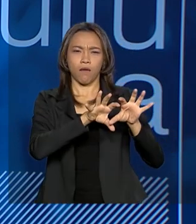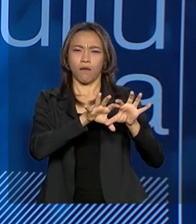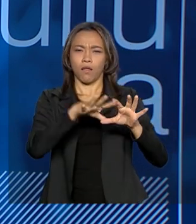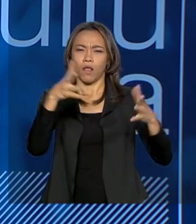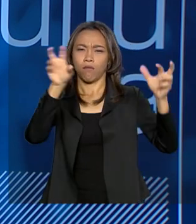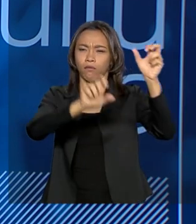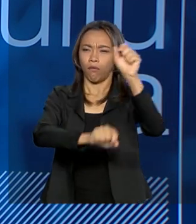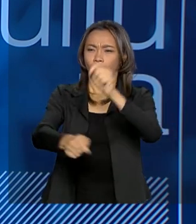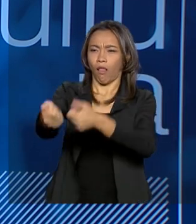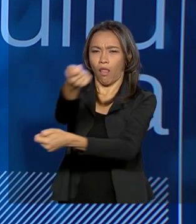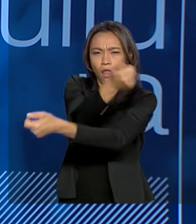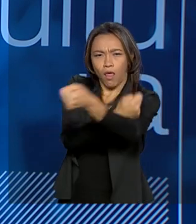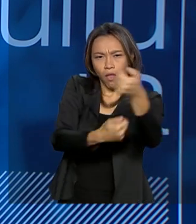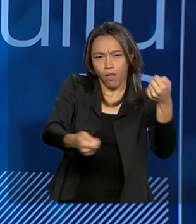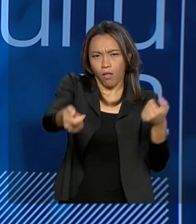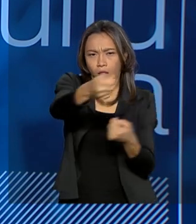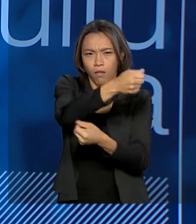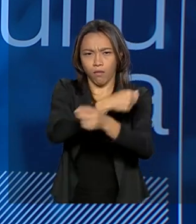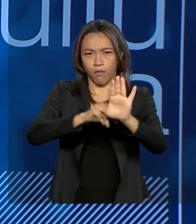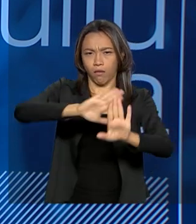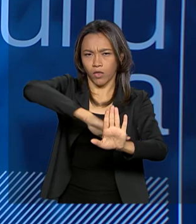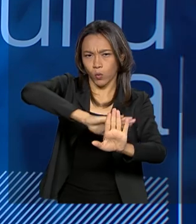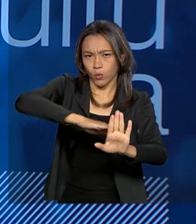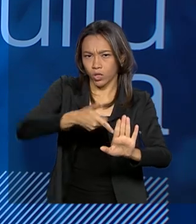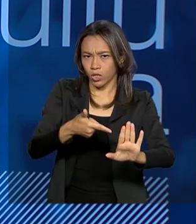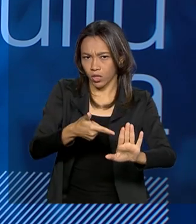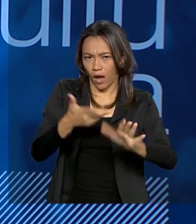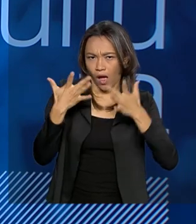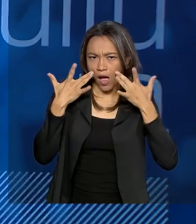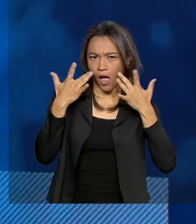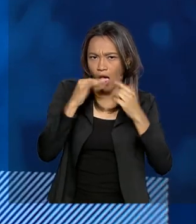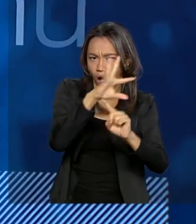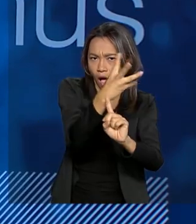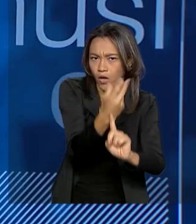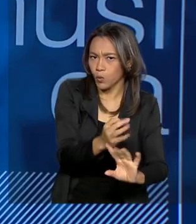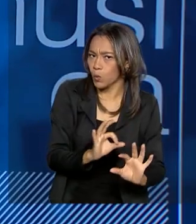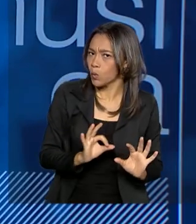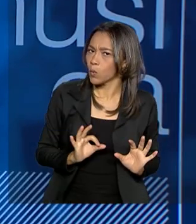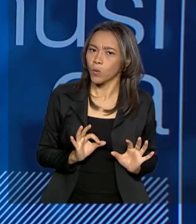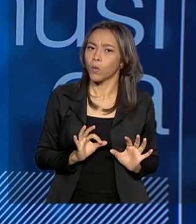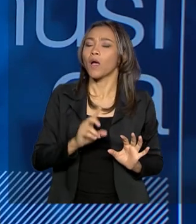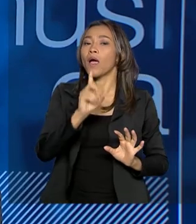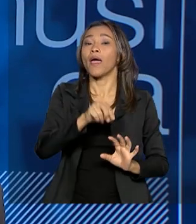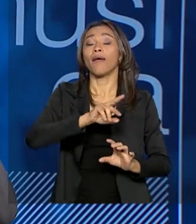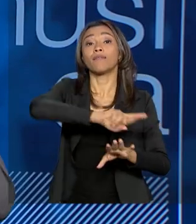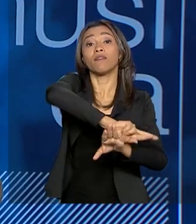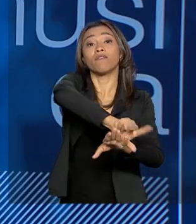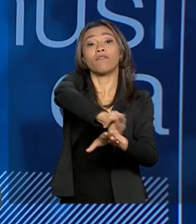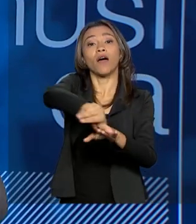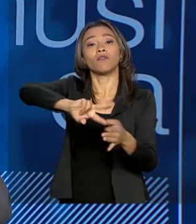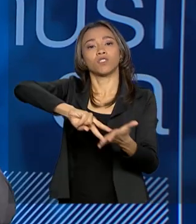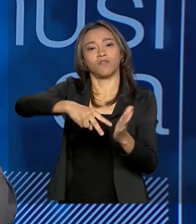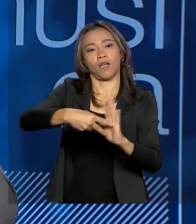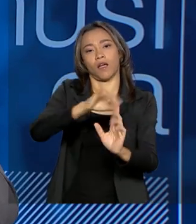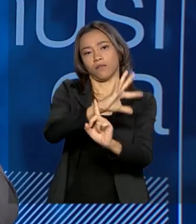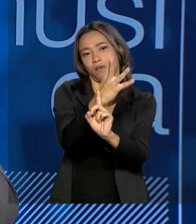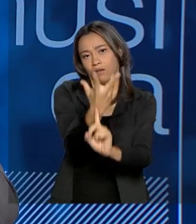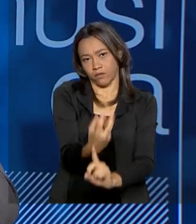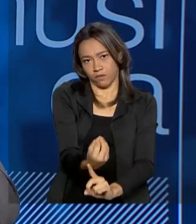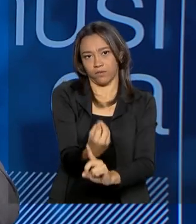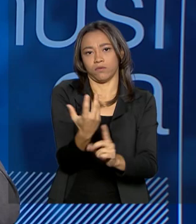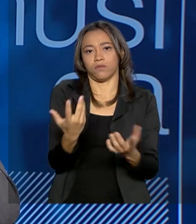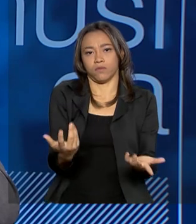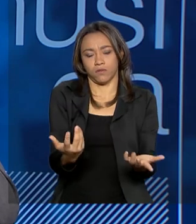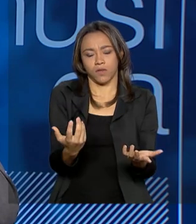a um veículo de propaganda ideológica, como eu disse. A obra de arte é uma entidade polissêmica, isto é, ela é múltipla de significados,